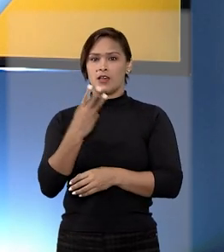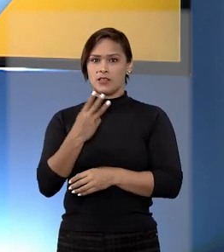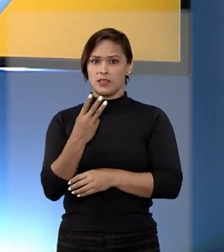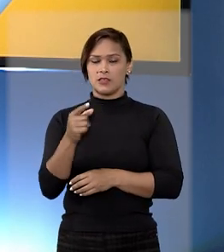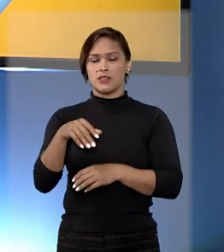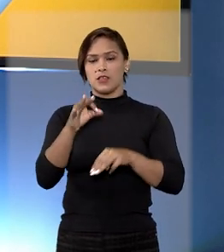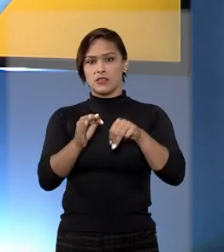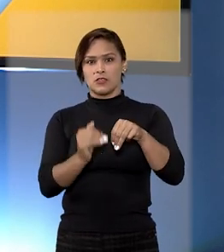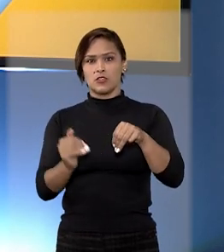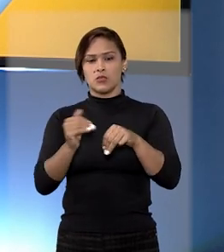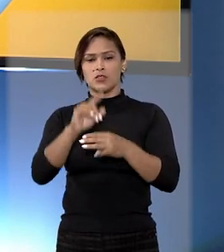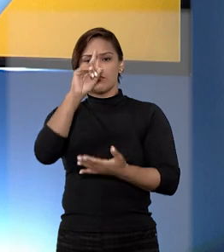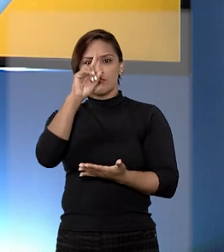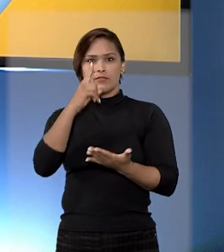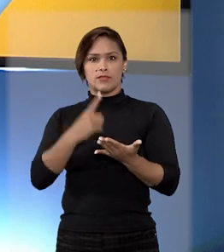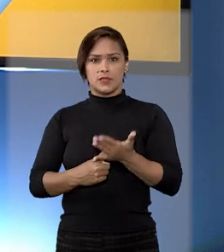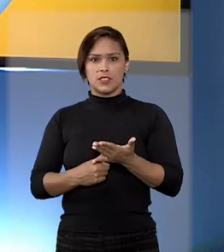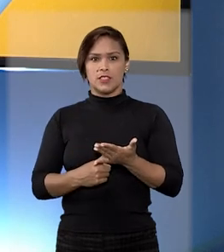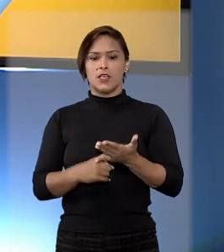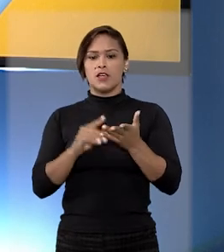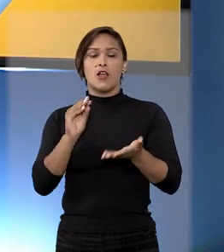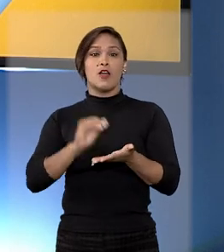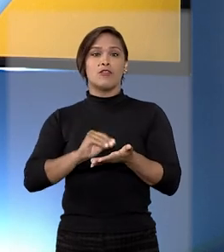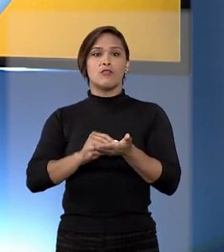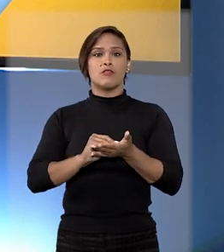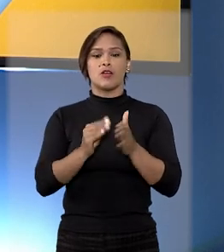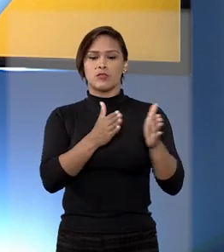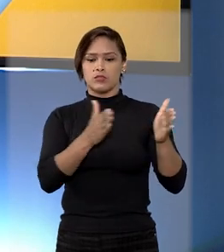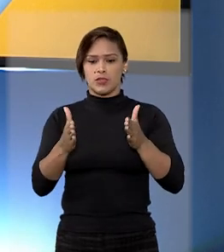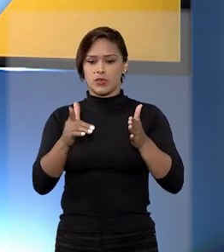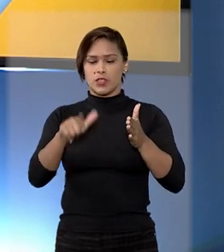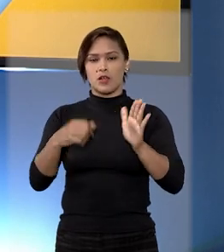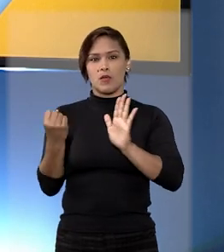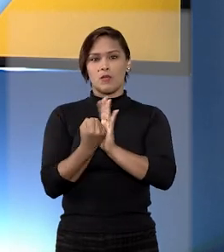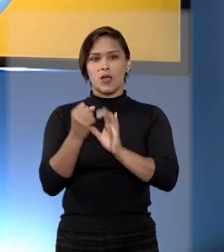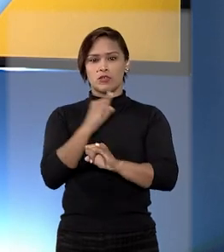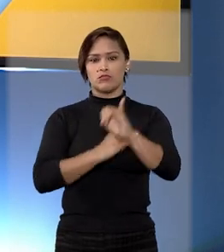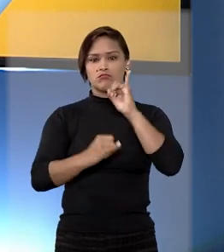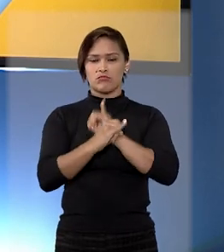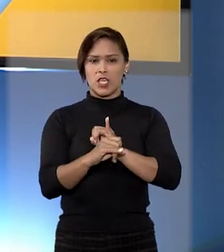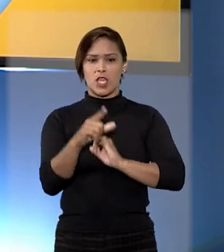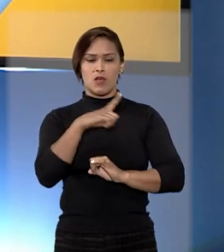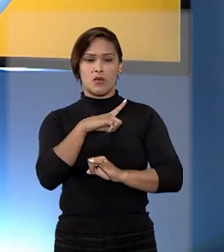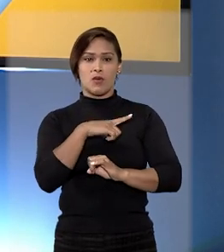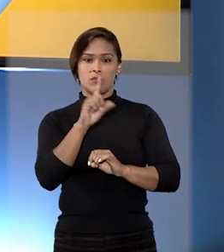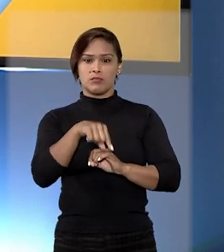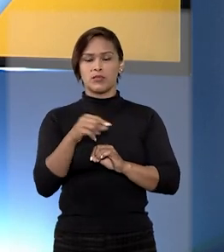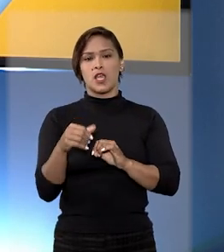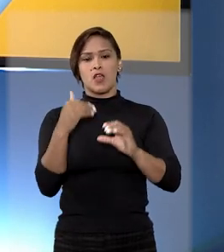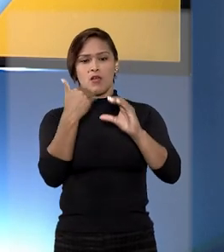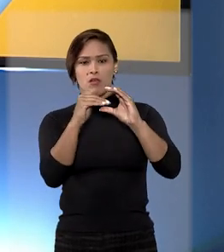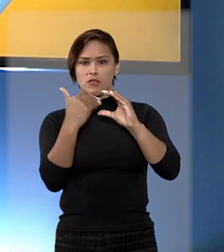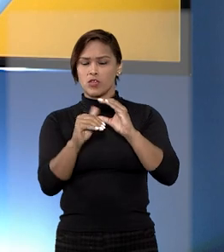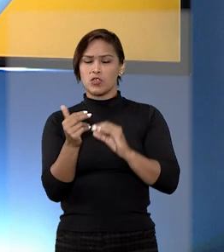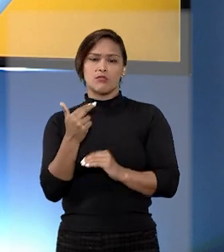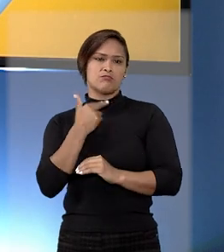a terceira, os ministros decidiram que, por falta de previsão no marco civil da internet, provedores de e-mail não